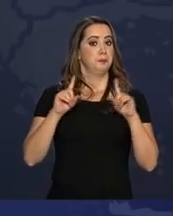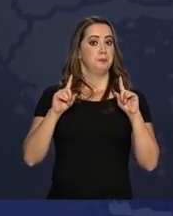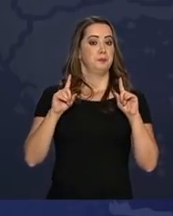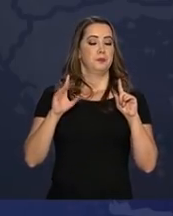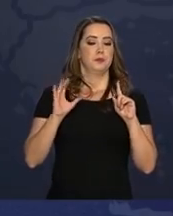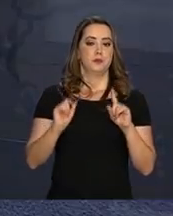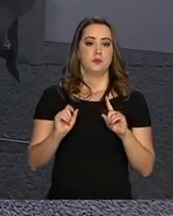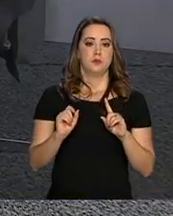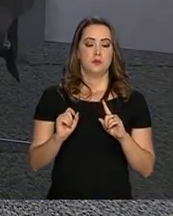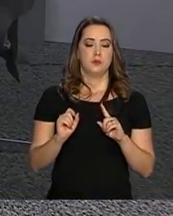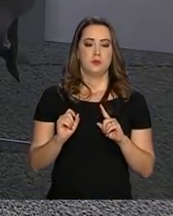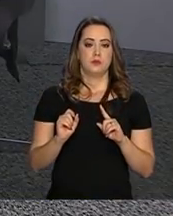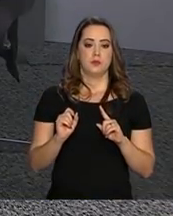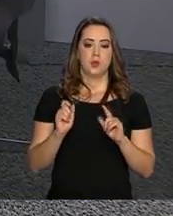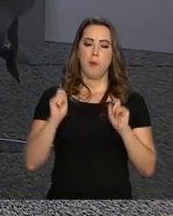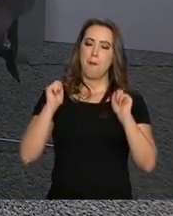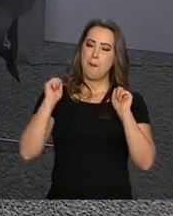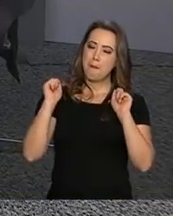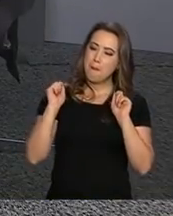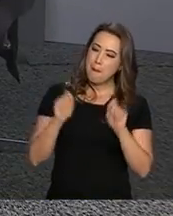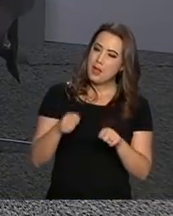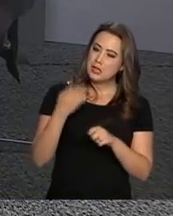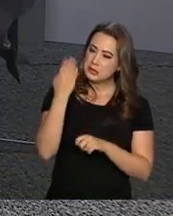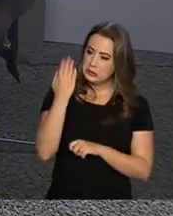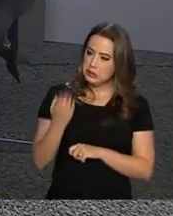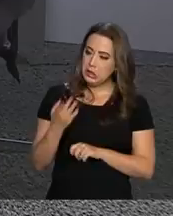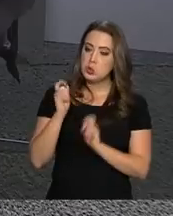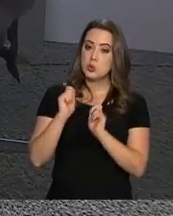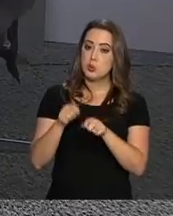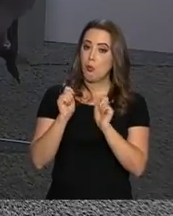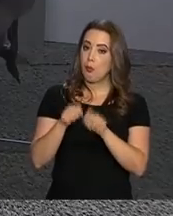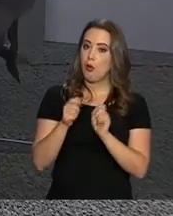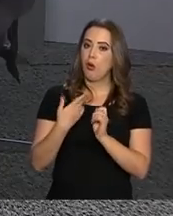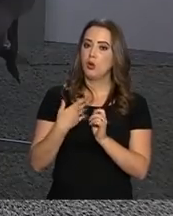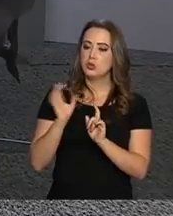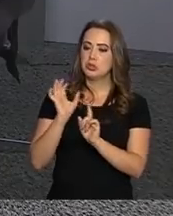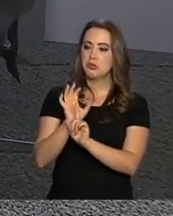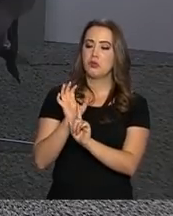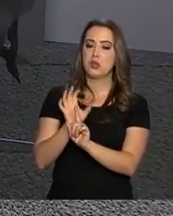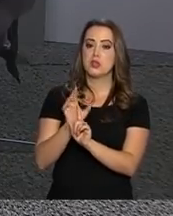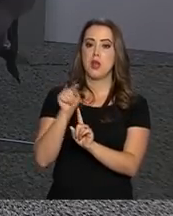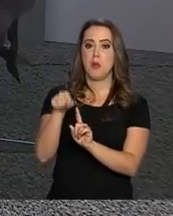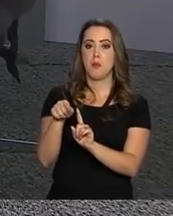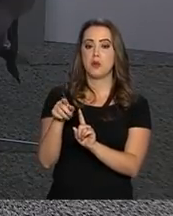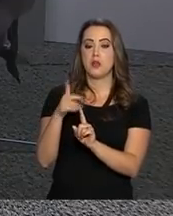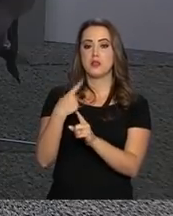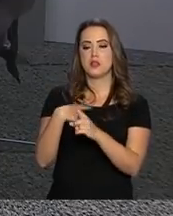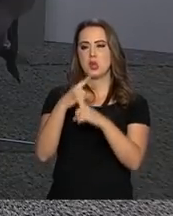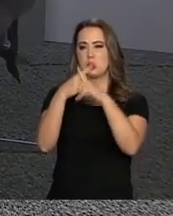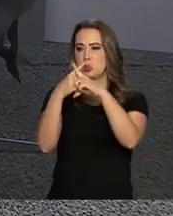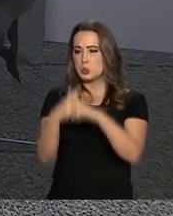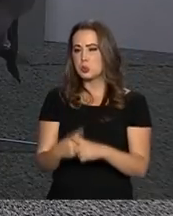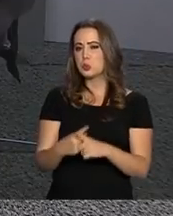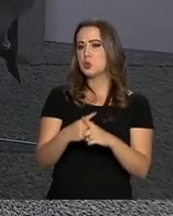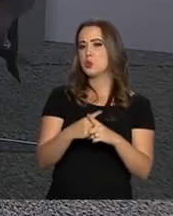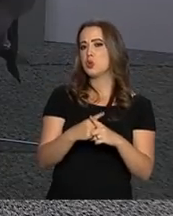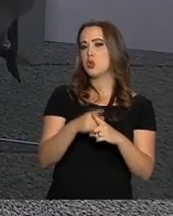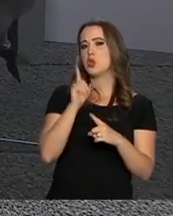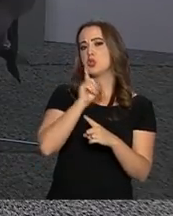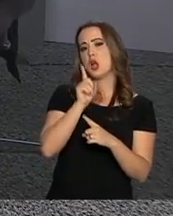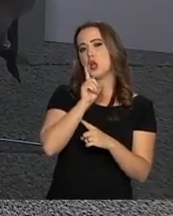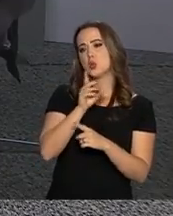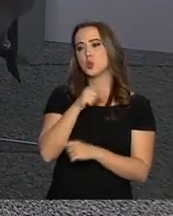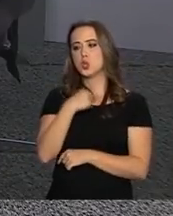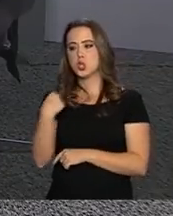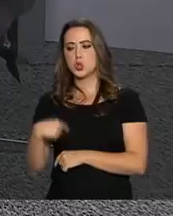isso pode, de uma certa forma, ser afetado por essa disputa comercial entre os Estados Unidos